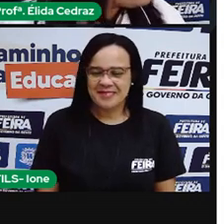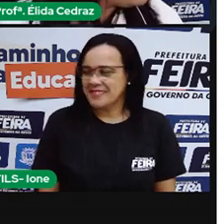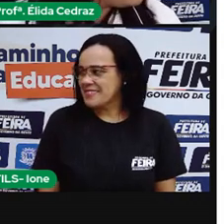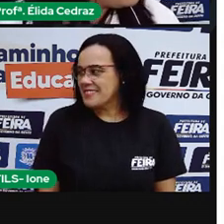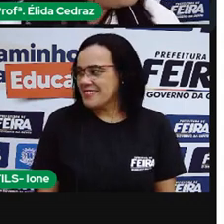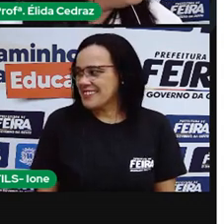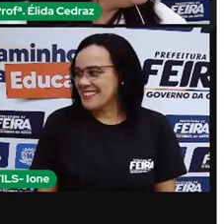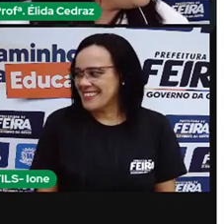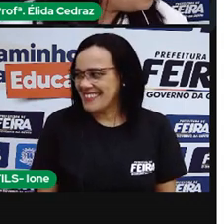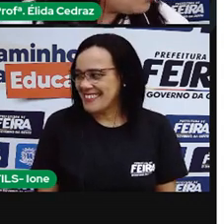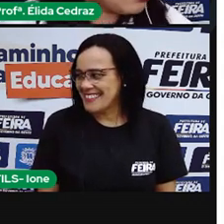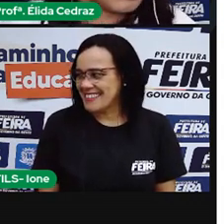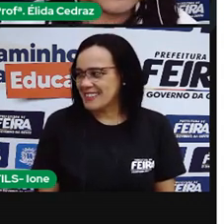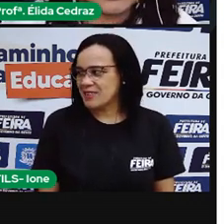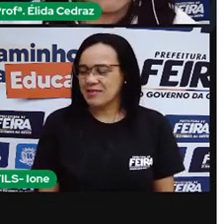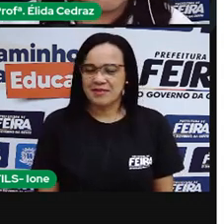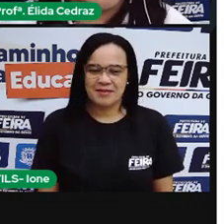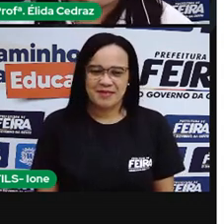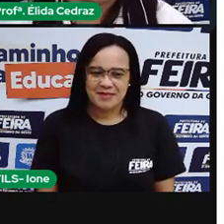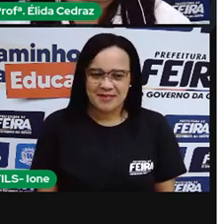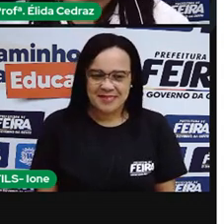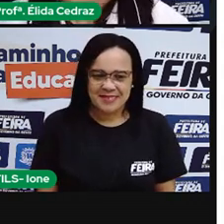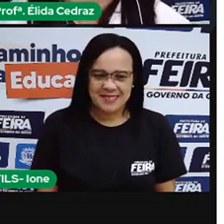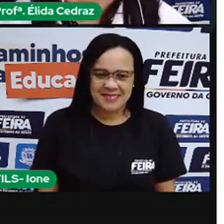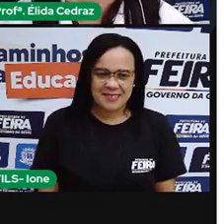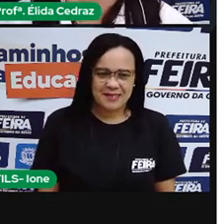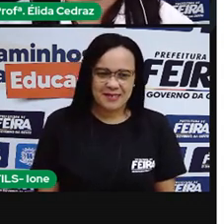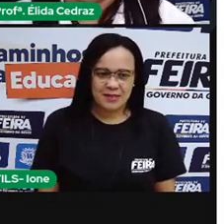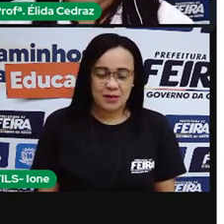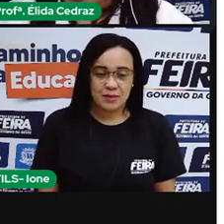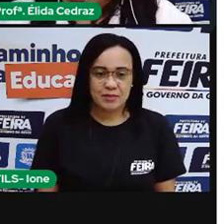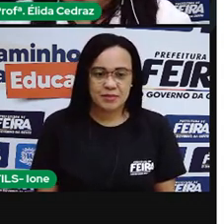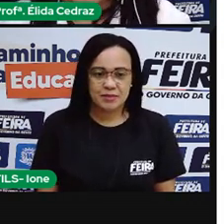Ninguém me avisou. E as meninas ficam dizendo que eu falo, vou devagar já não.